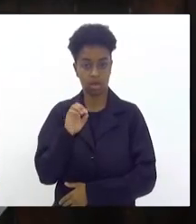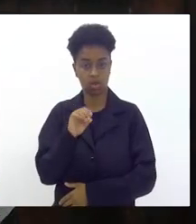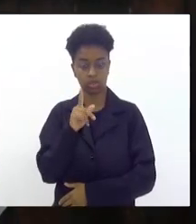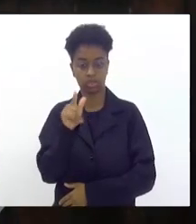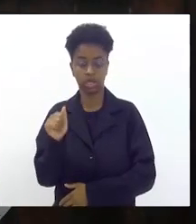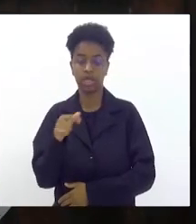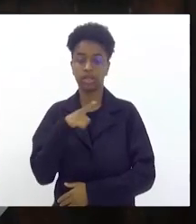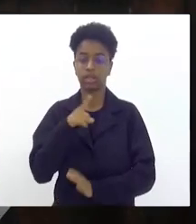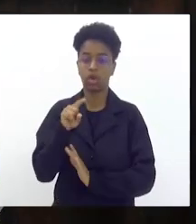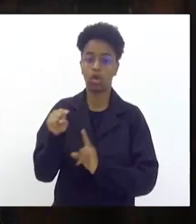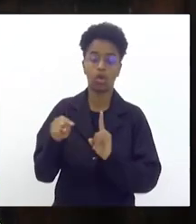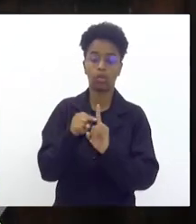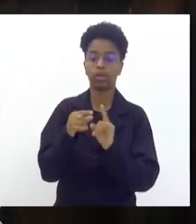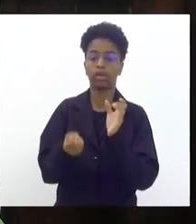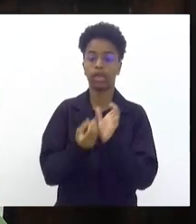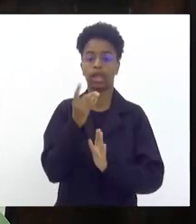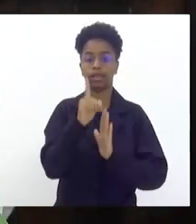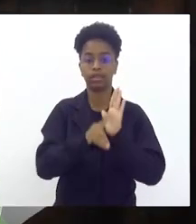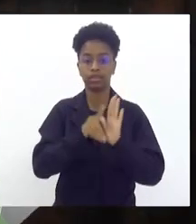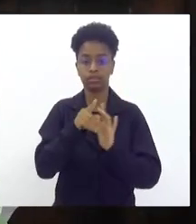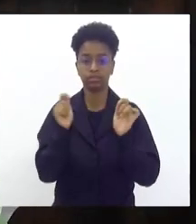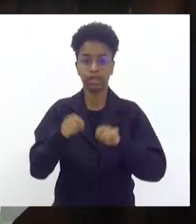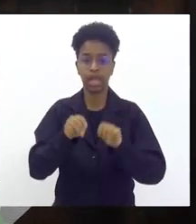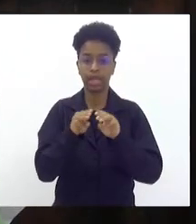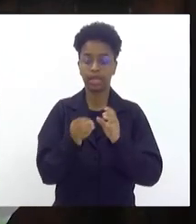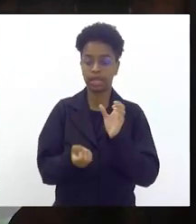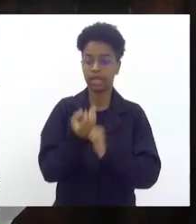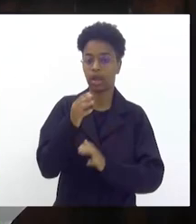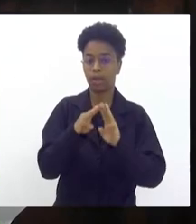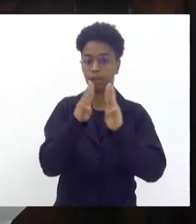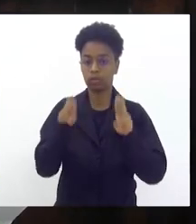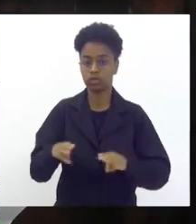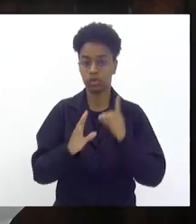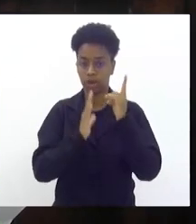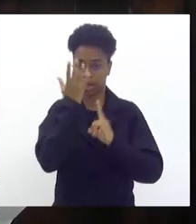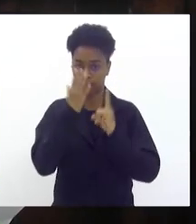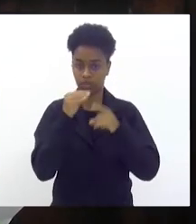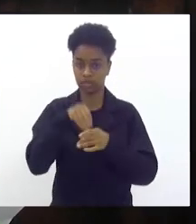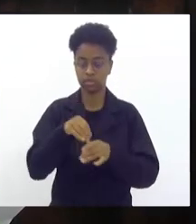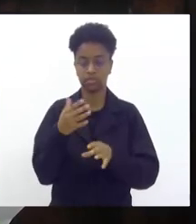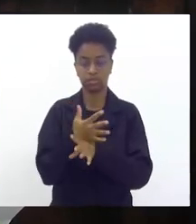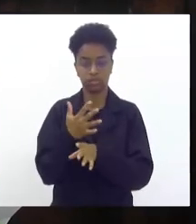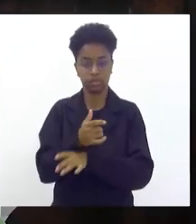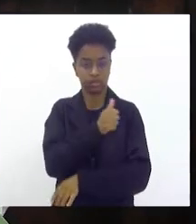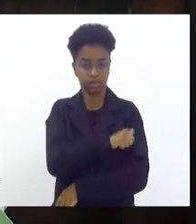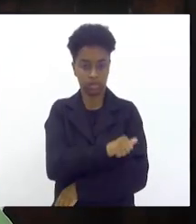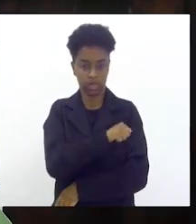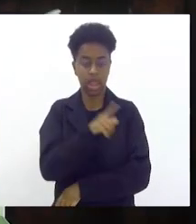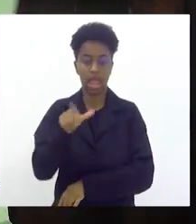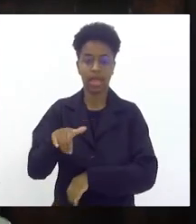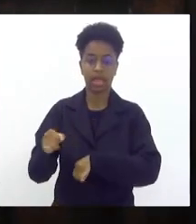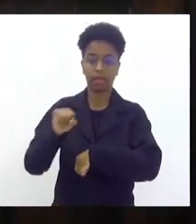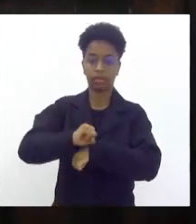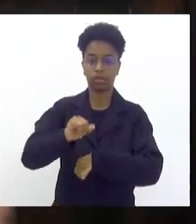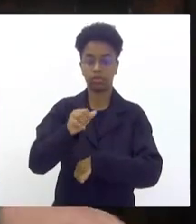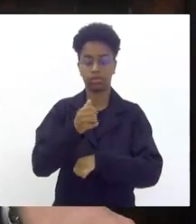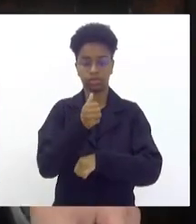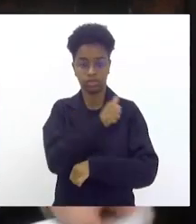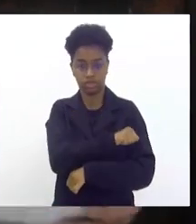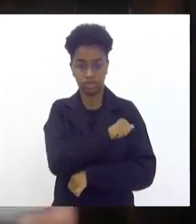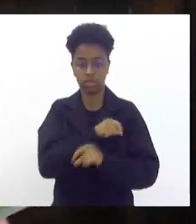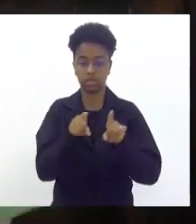instituir diretrizes para a criação do museu do carnaval na cidade do Rio de Janeiro capital do estado do Rio de Janeiro e da outras